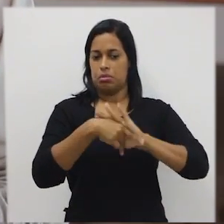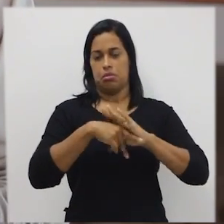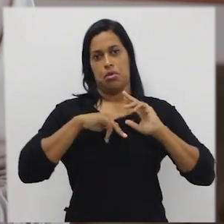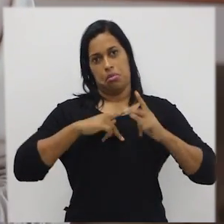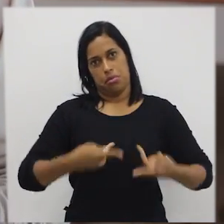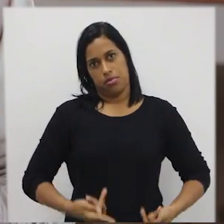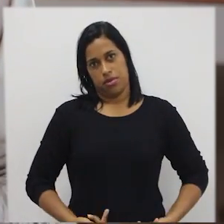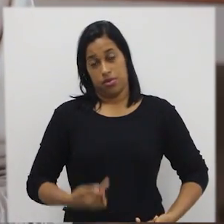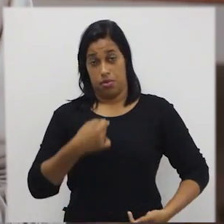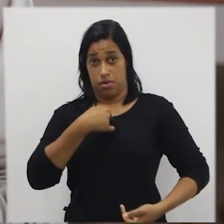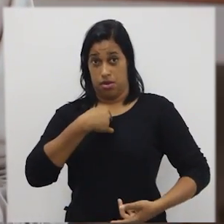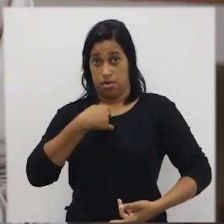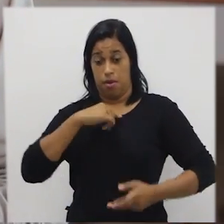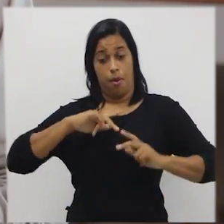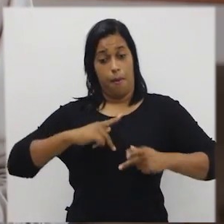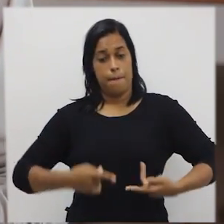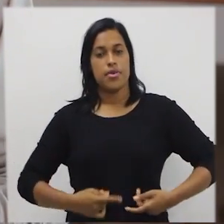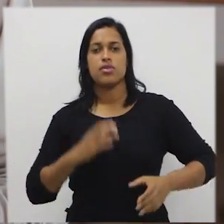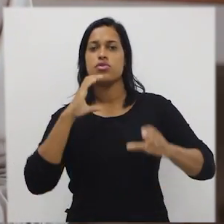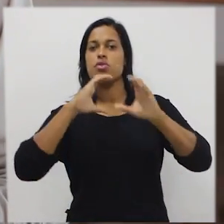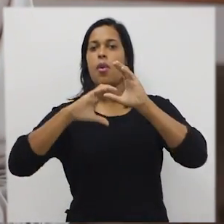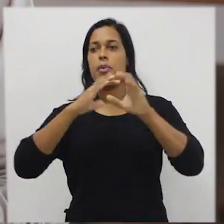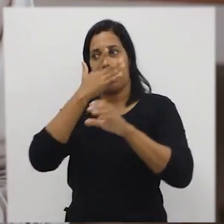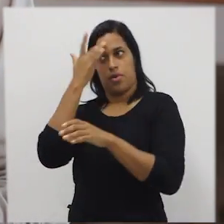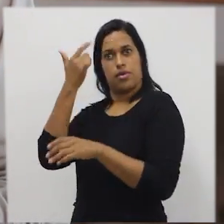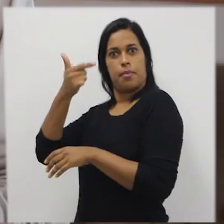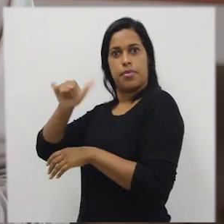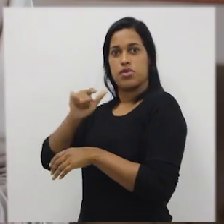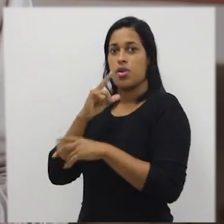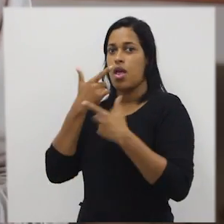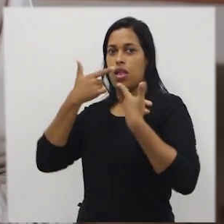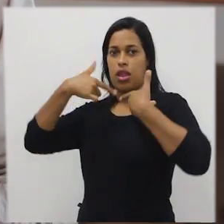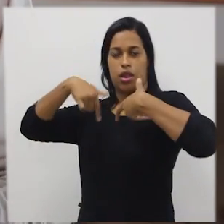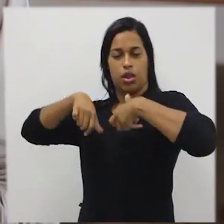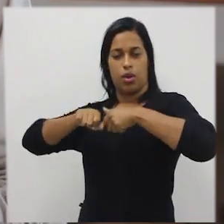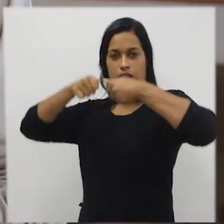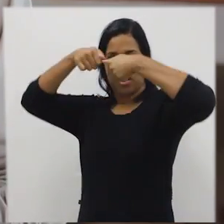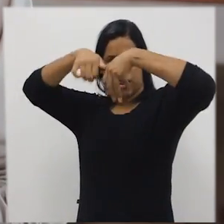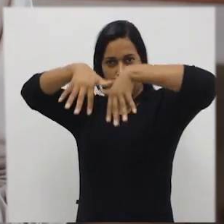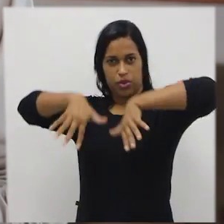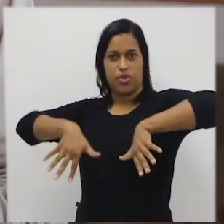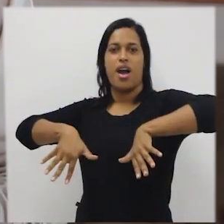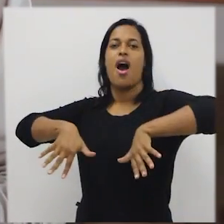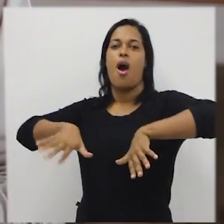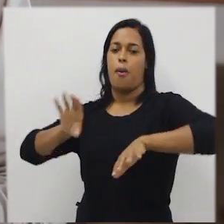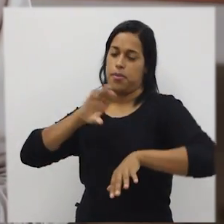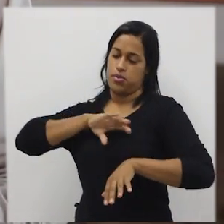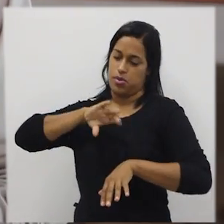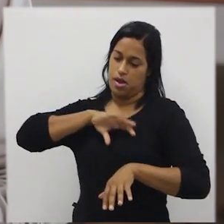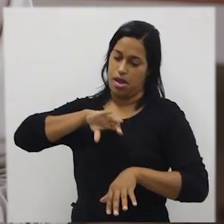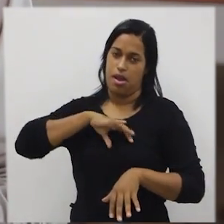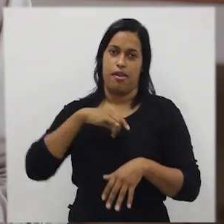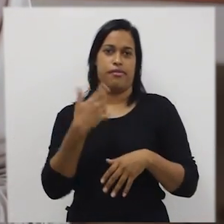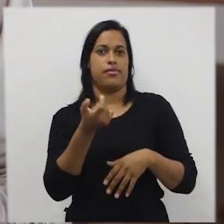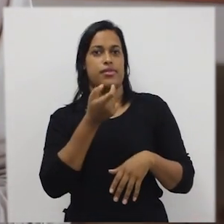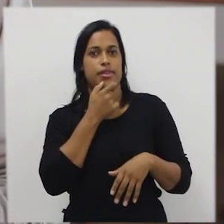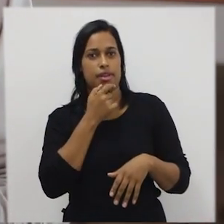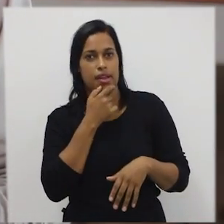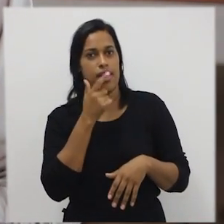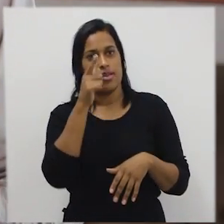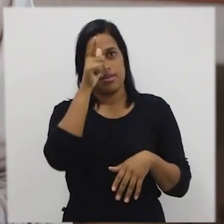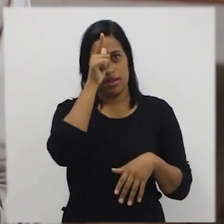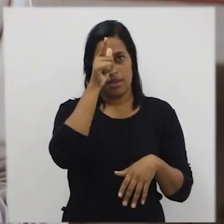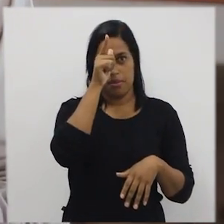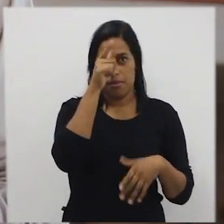humano. O ser humano se comunica com outro ser humano através de uma linguagem natural. Português, inglês,